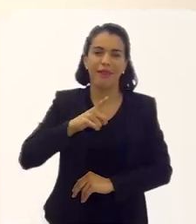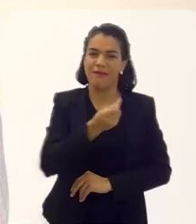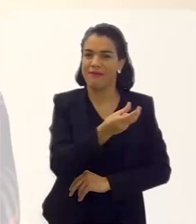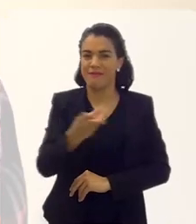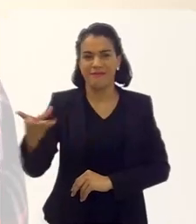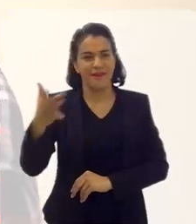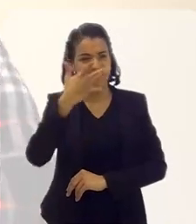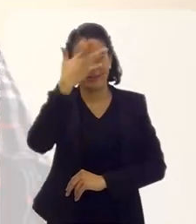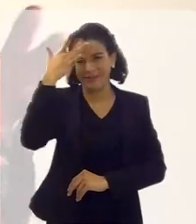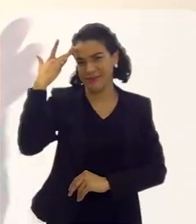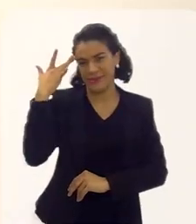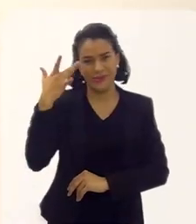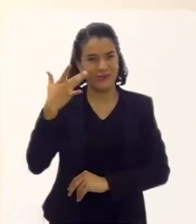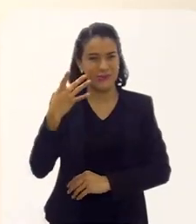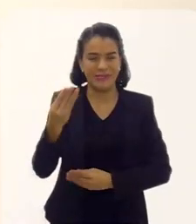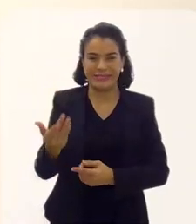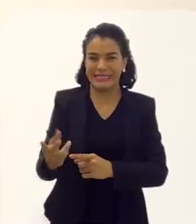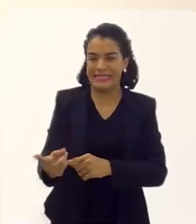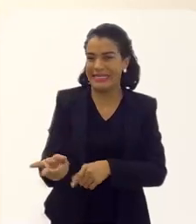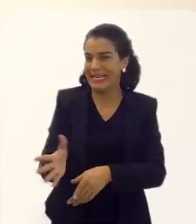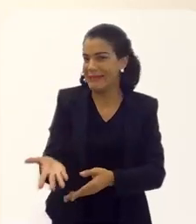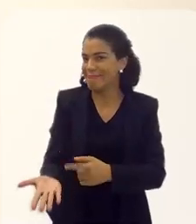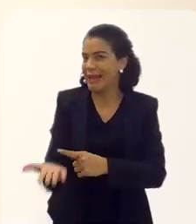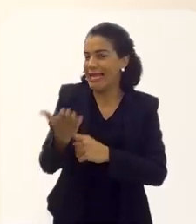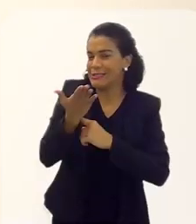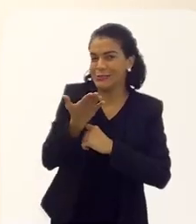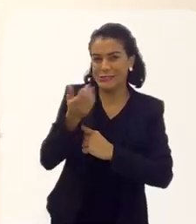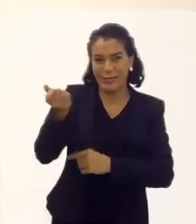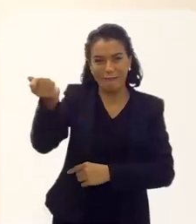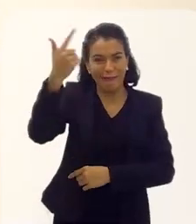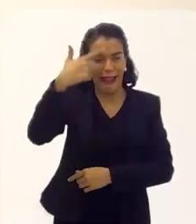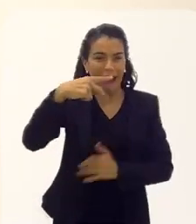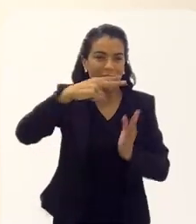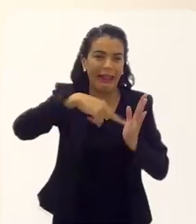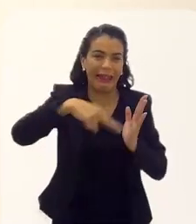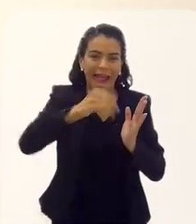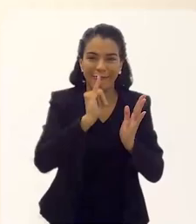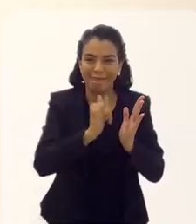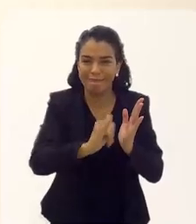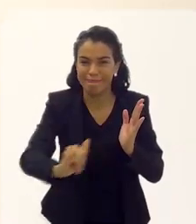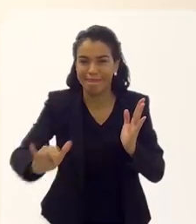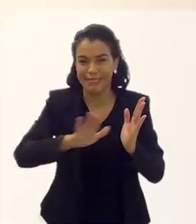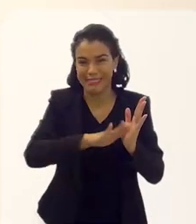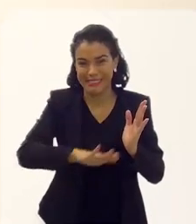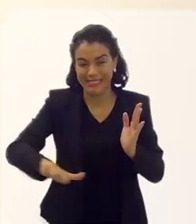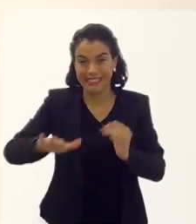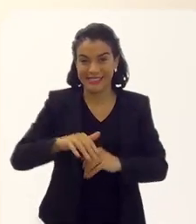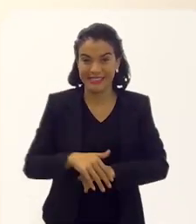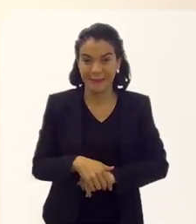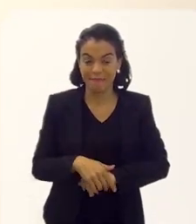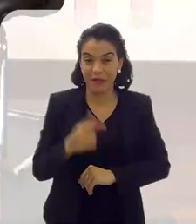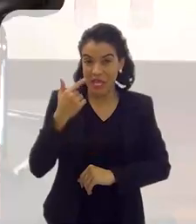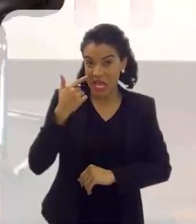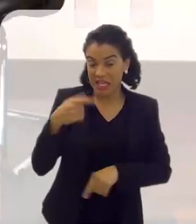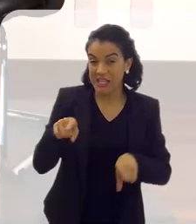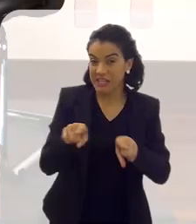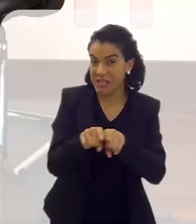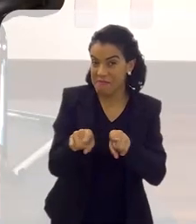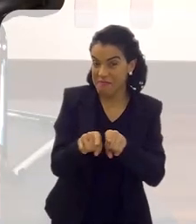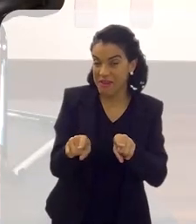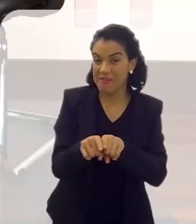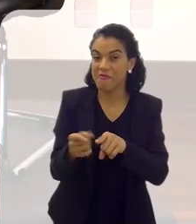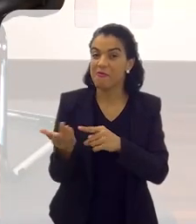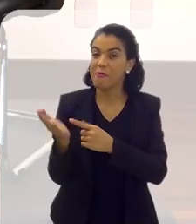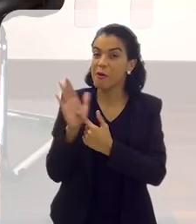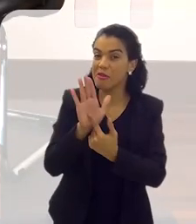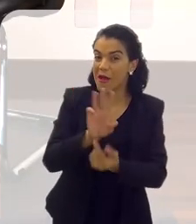as várias pessoas que emprestaram o seu talento e a sua credibilidade lendo o livro para as nossas crianças. Conhece?